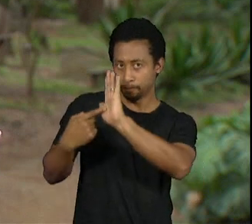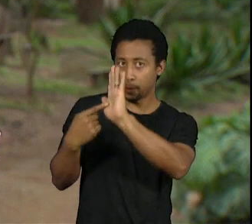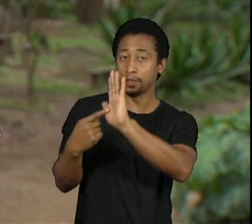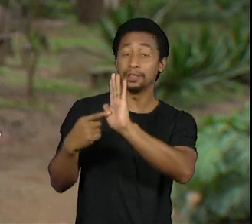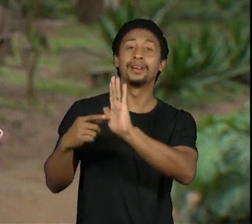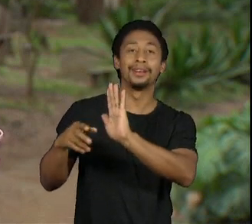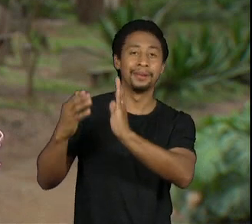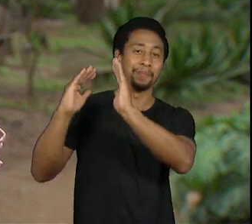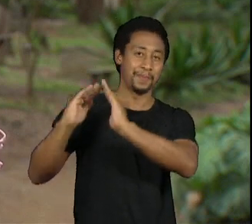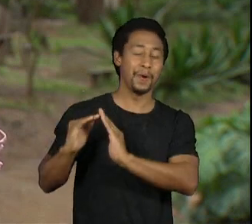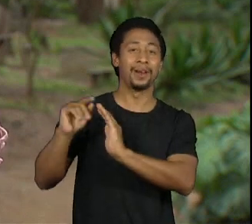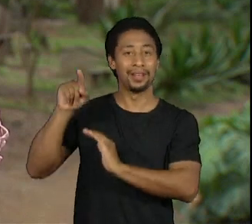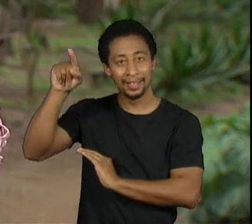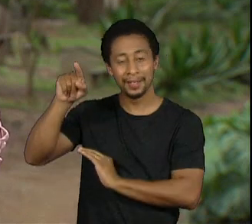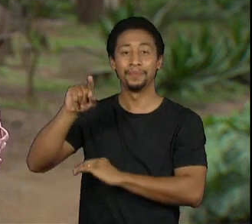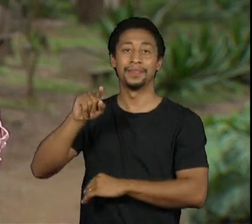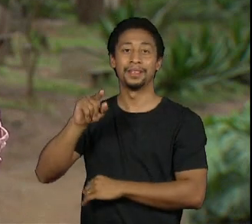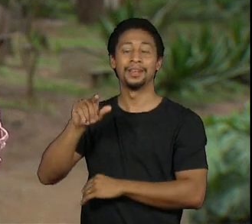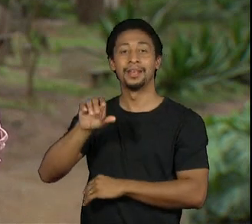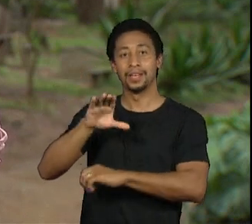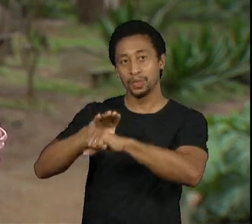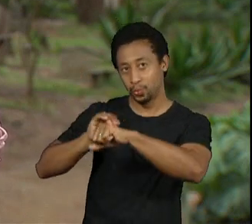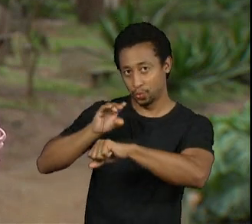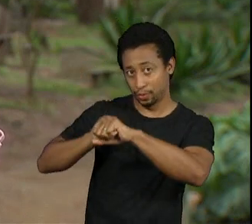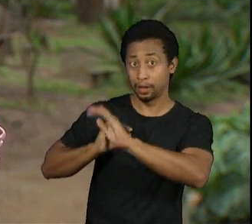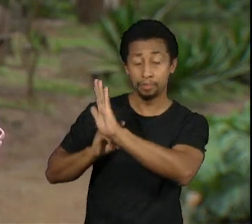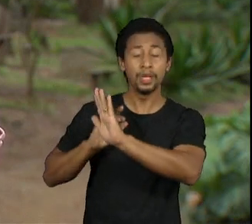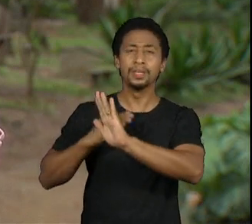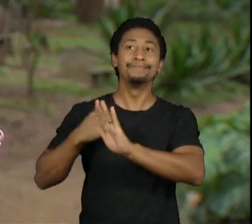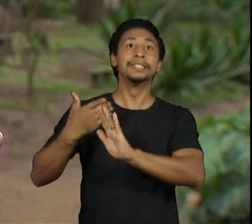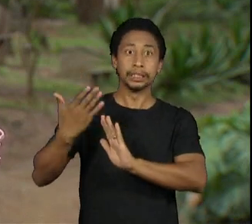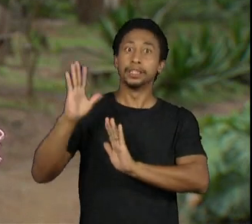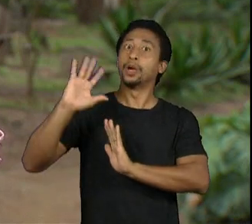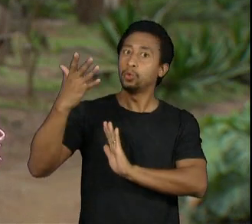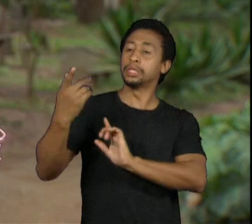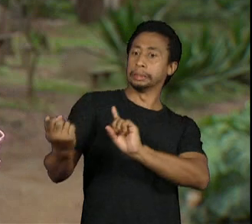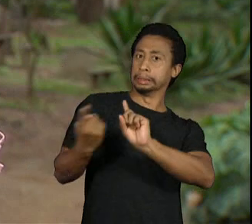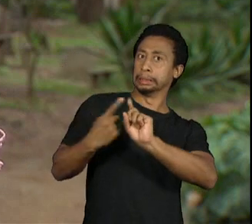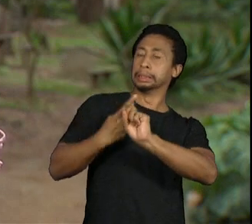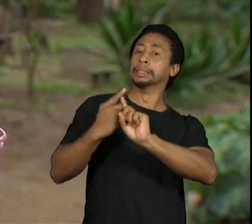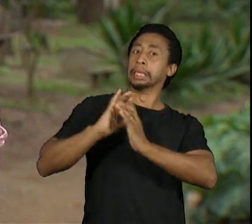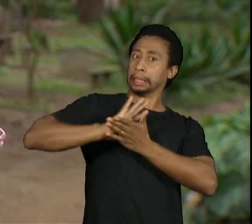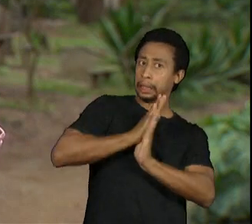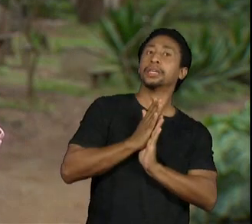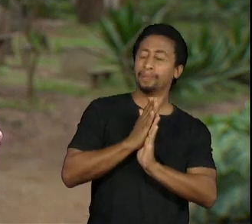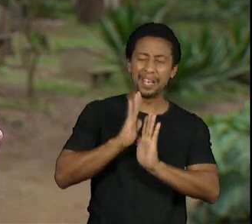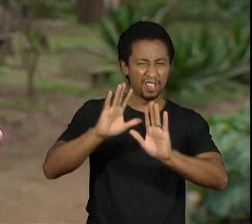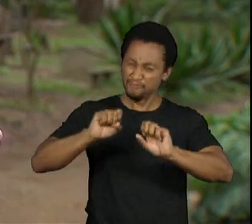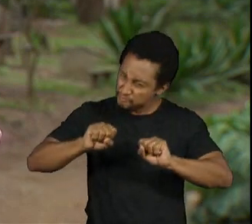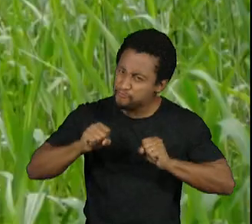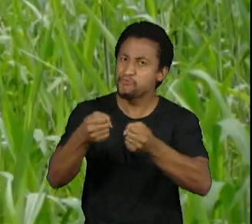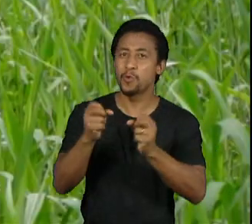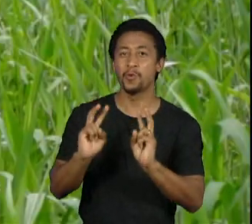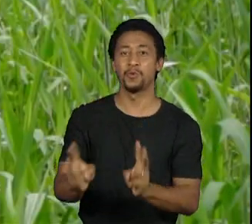ameaçado de morte, mas não desistiu do sonho de buscar um mundo melhor para todos.